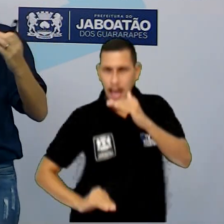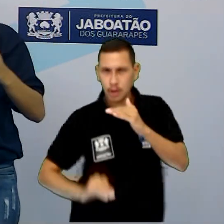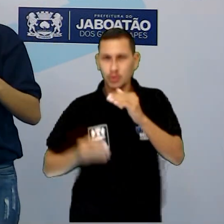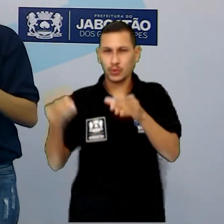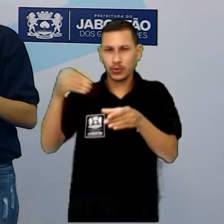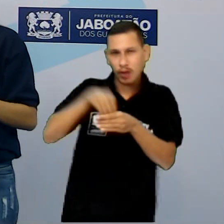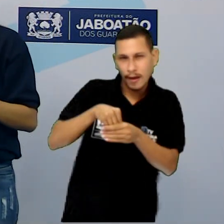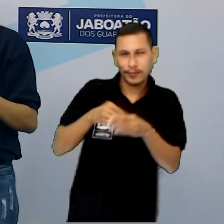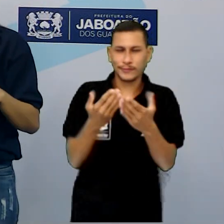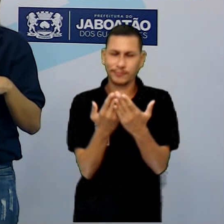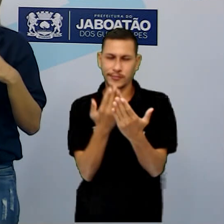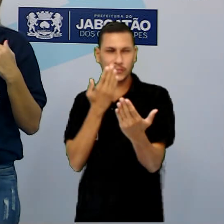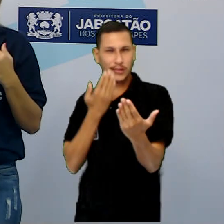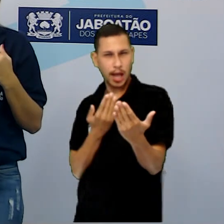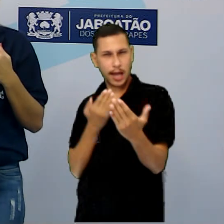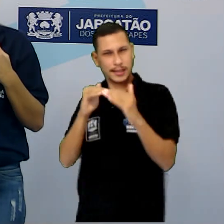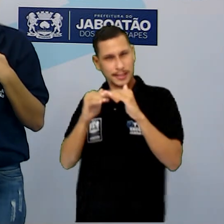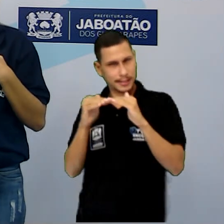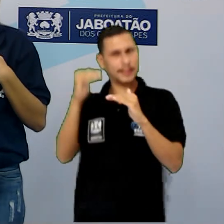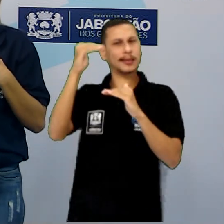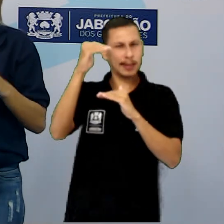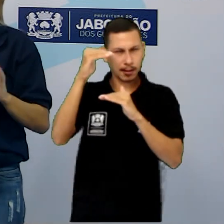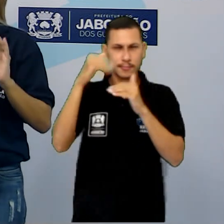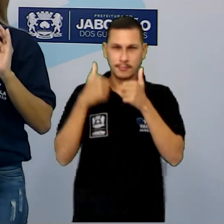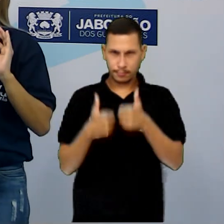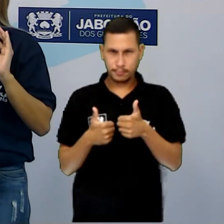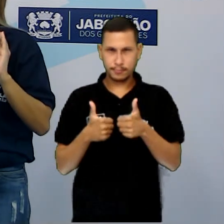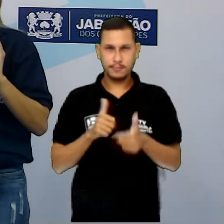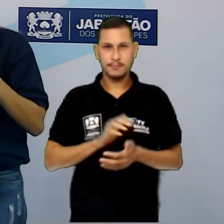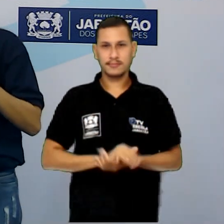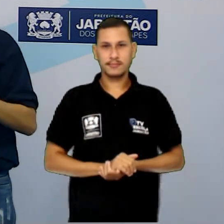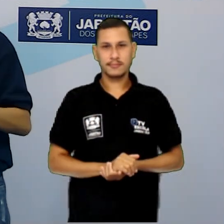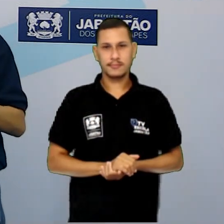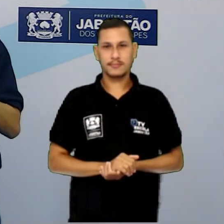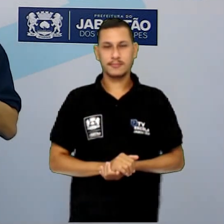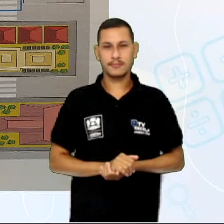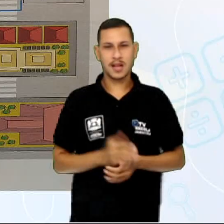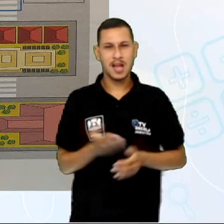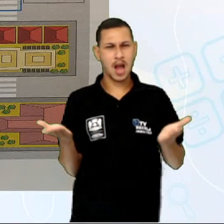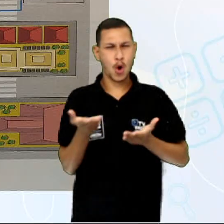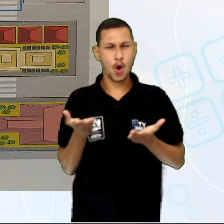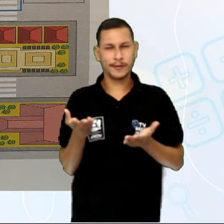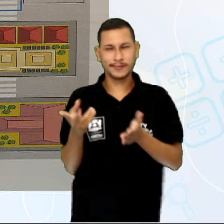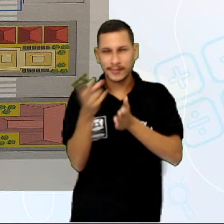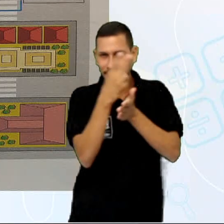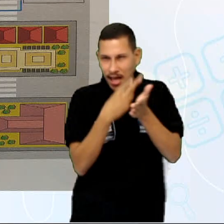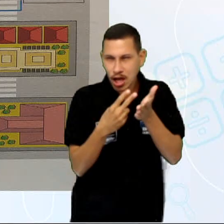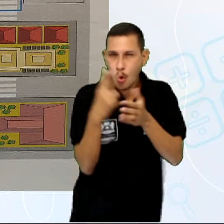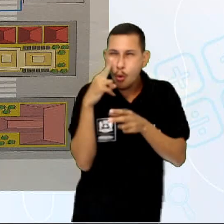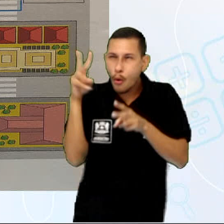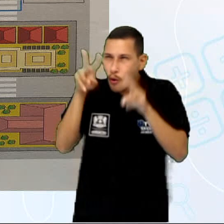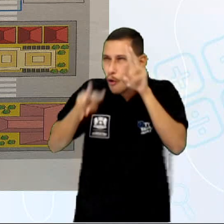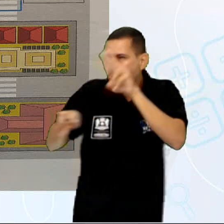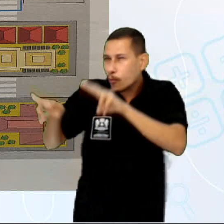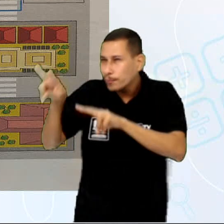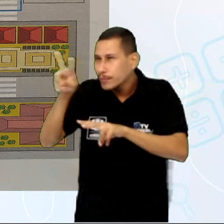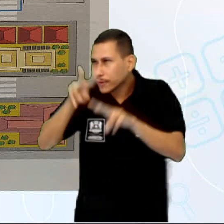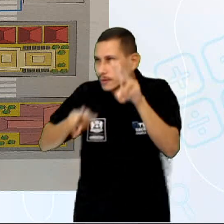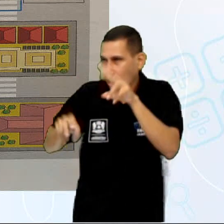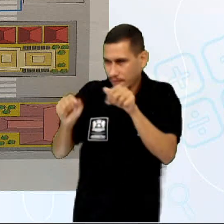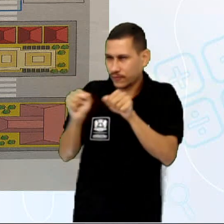cima. Bora lá! Observe o esquema que Denise fez para